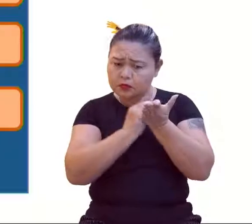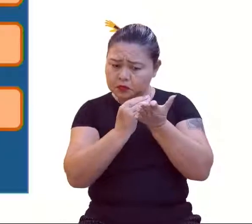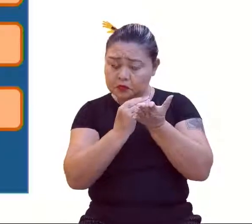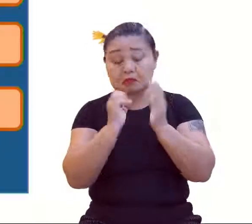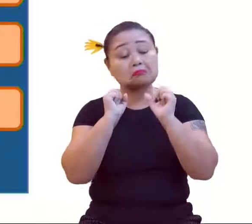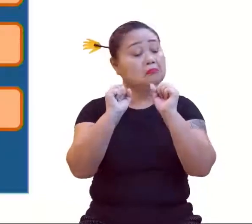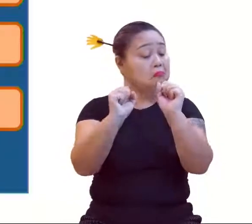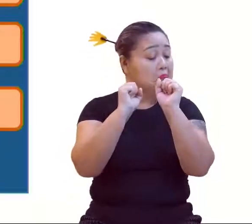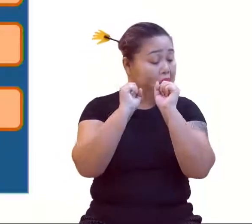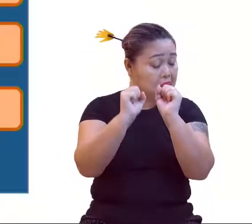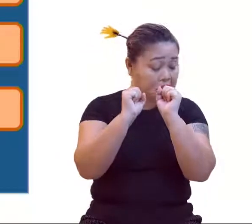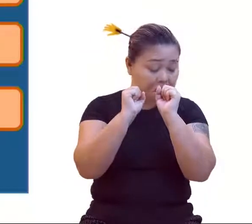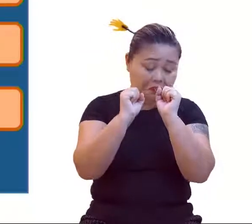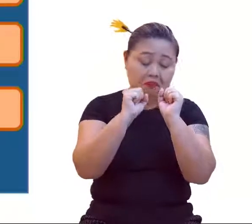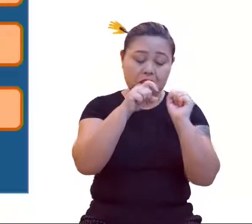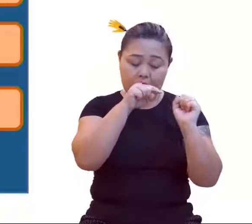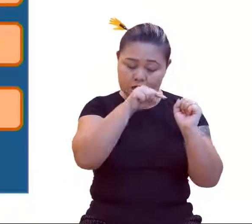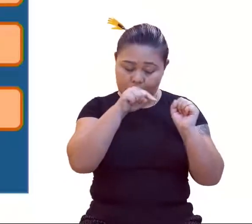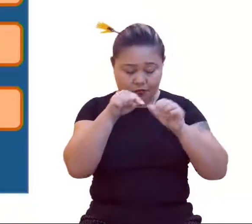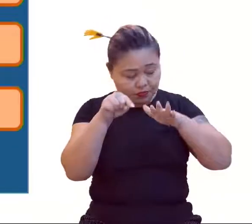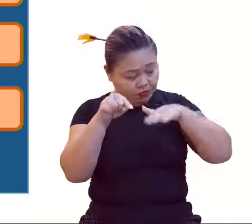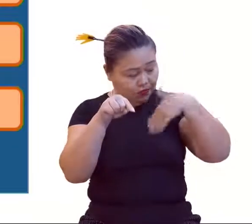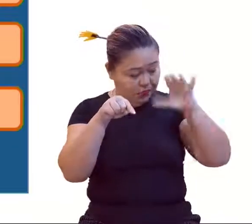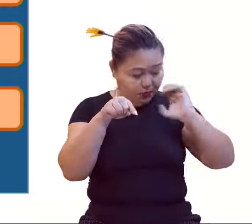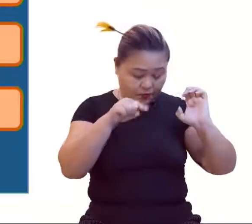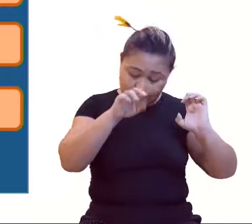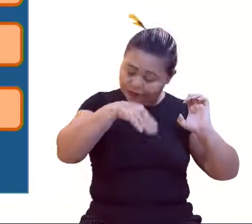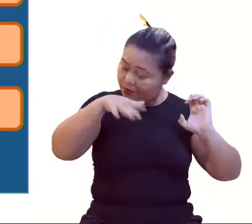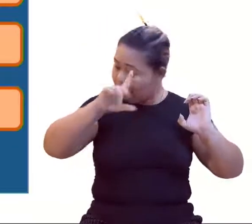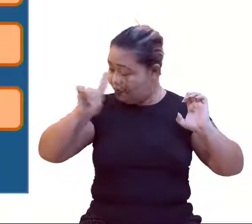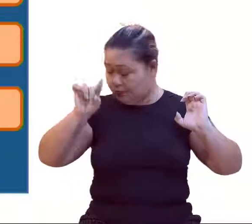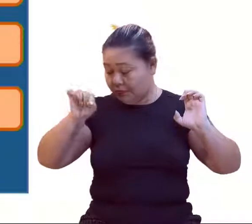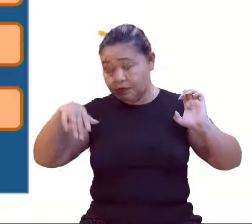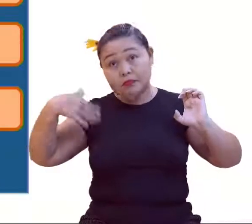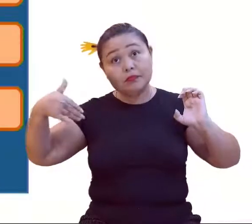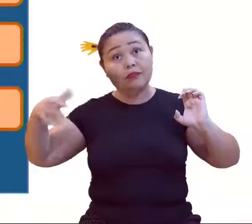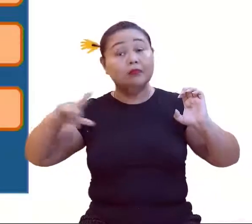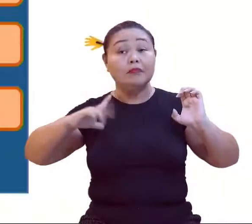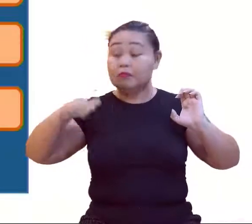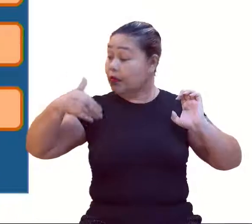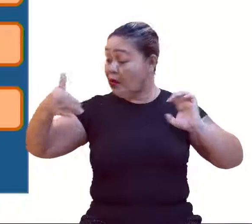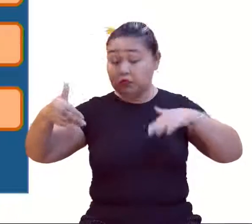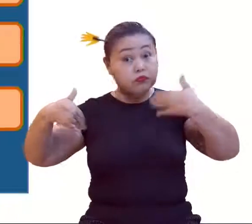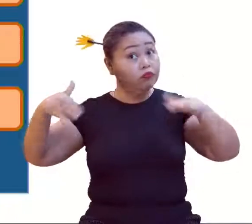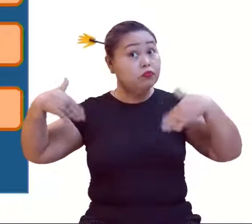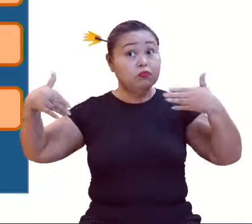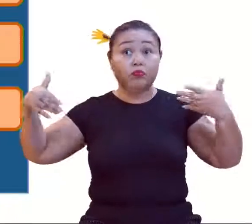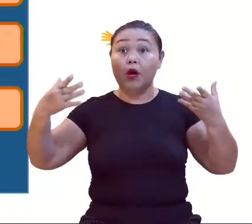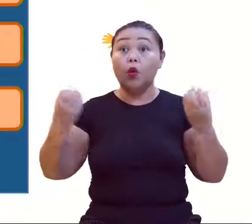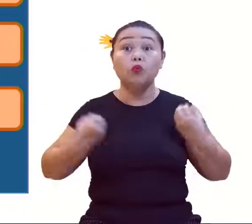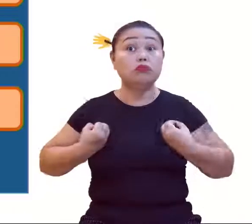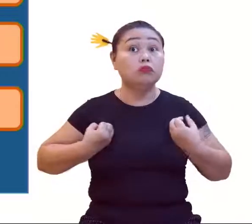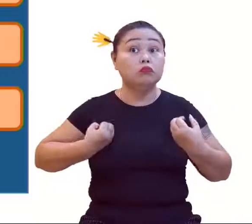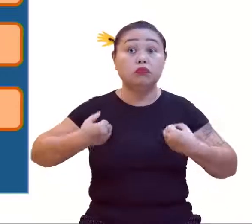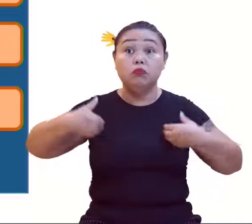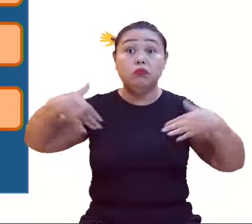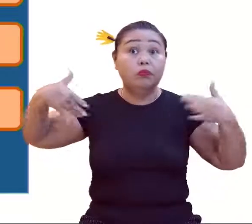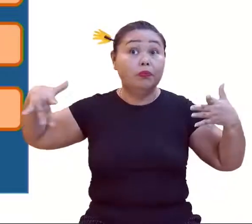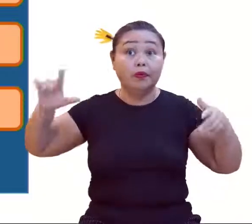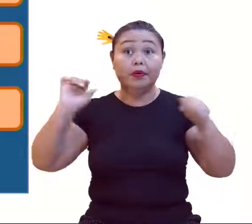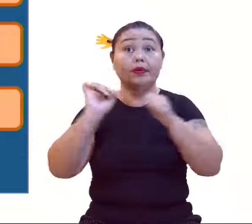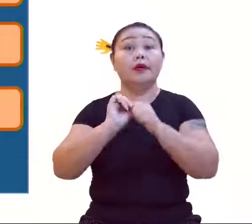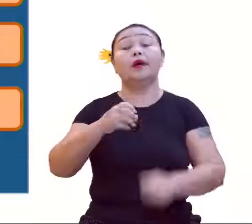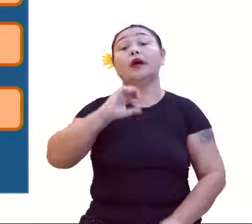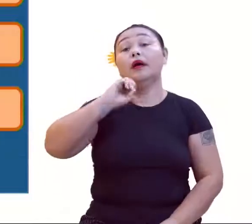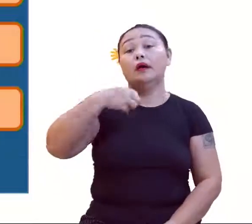Pode. Tem infinitos números para a esquerda e para para a direita. Essa é uma infinita ao quadrado. Aí vem 0, 3, 6,